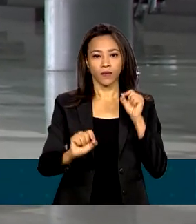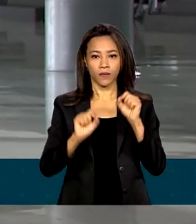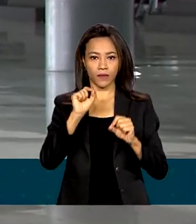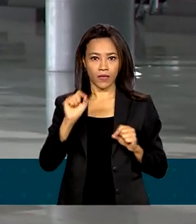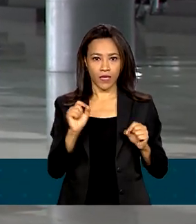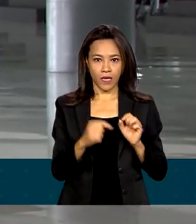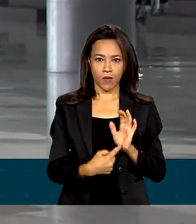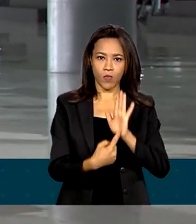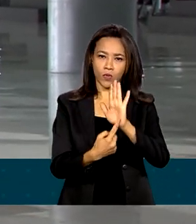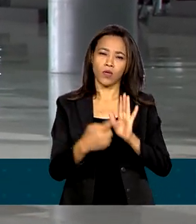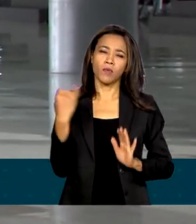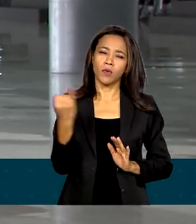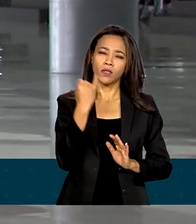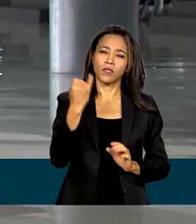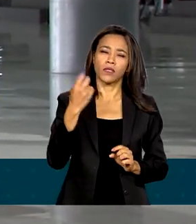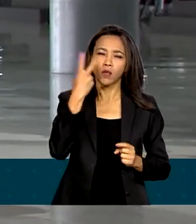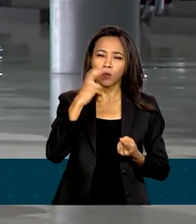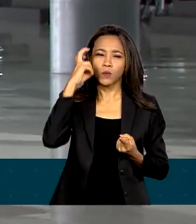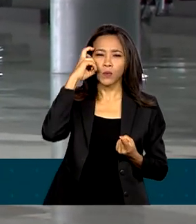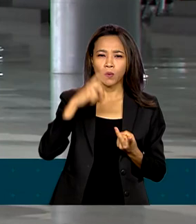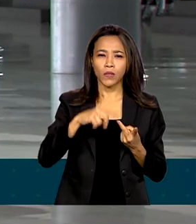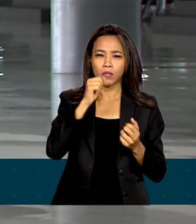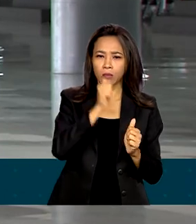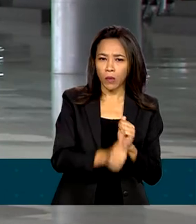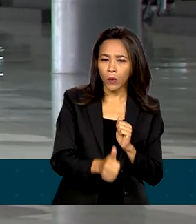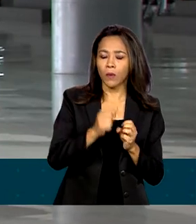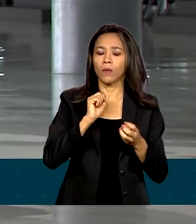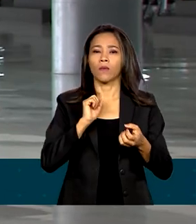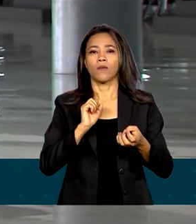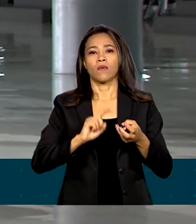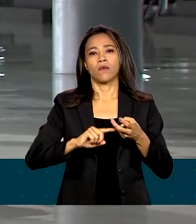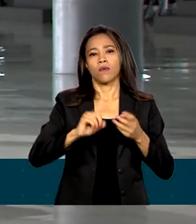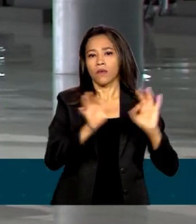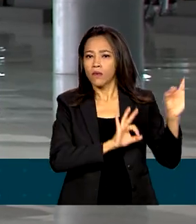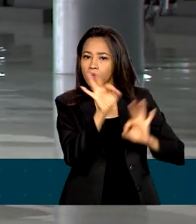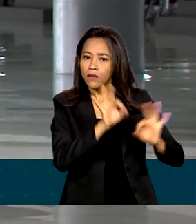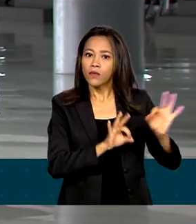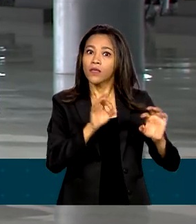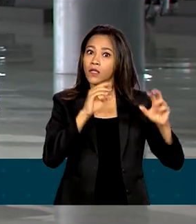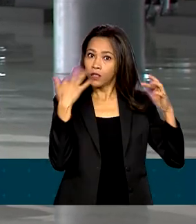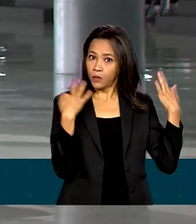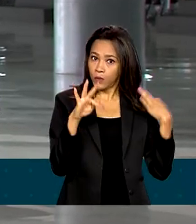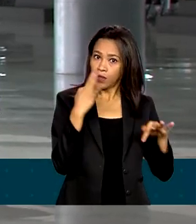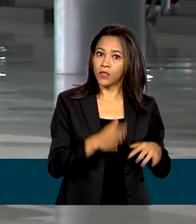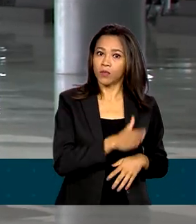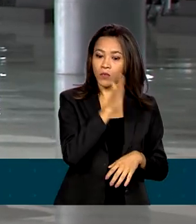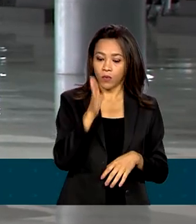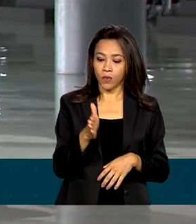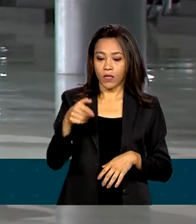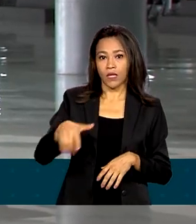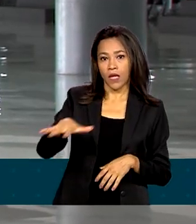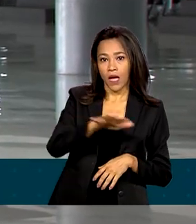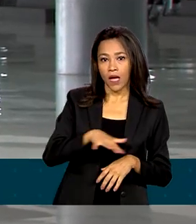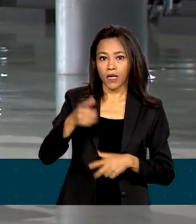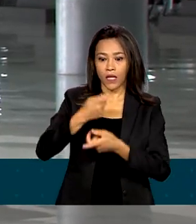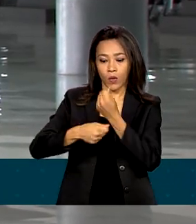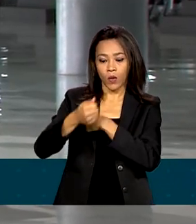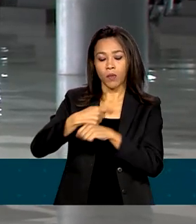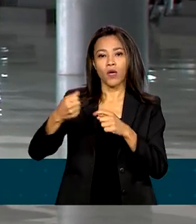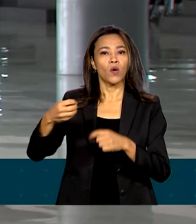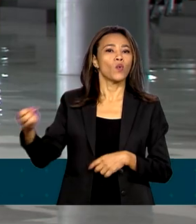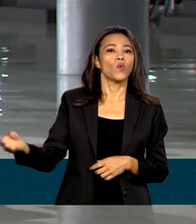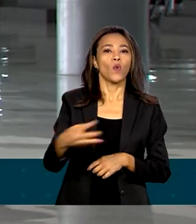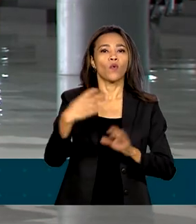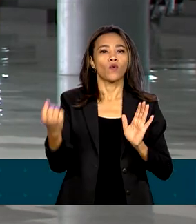importância de áreas como cultura, esporte, planejamento e também o turismo. Na economia, o novo marco fiscal anunciado em março deste